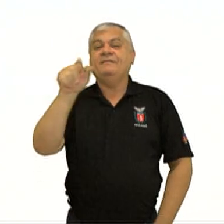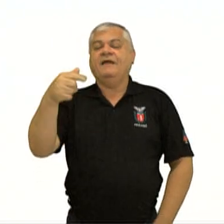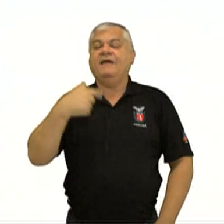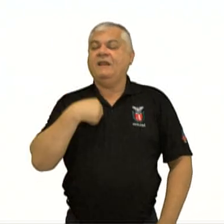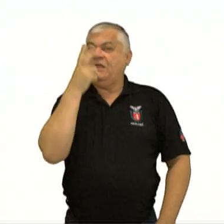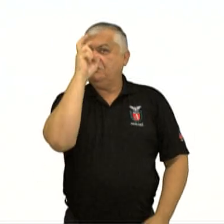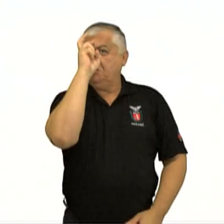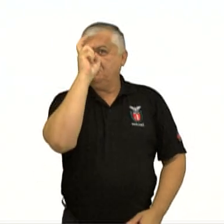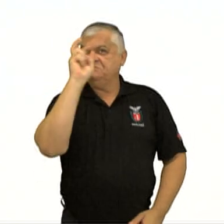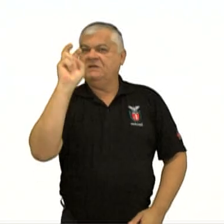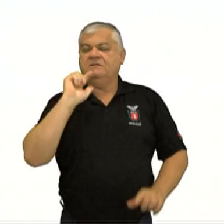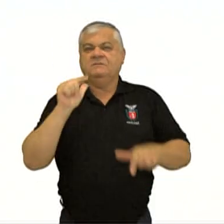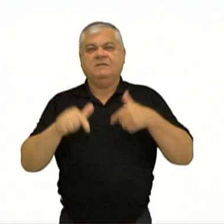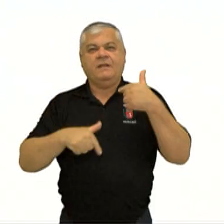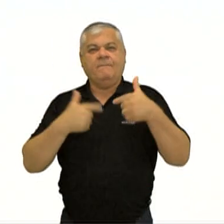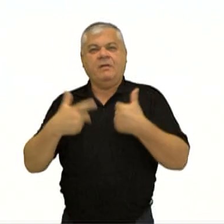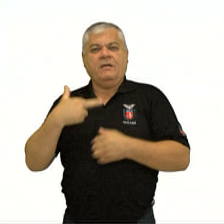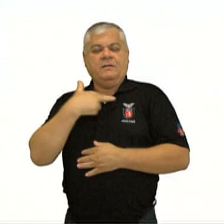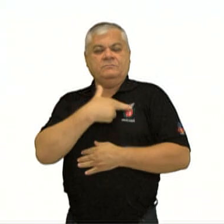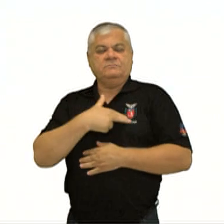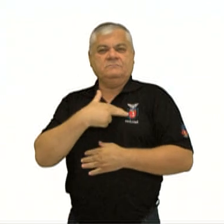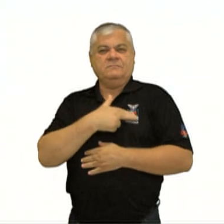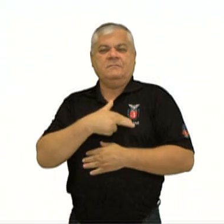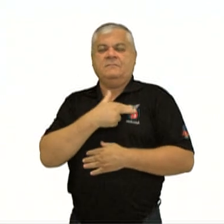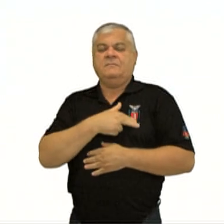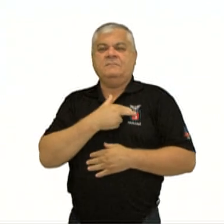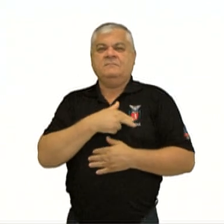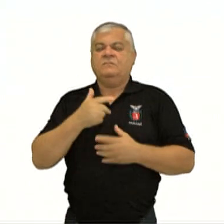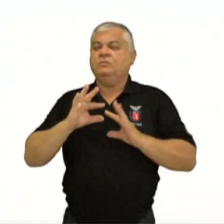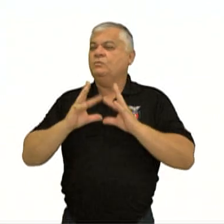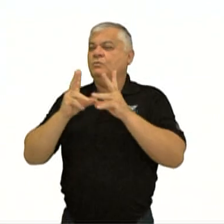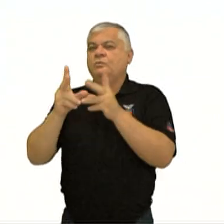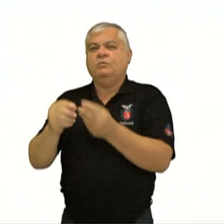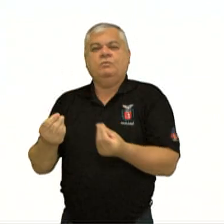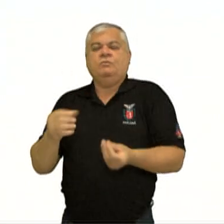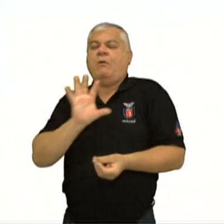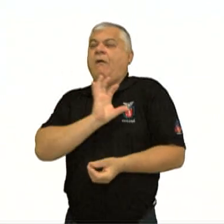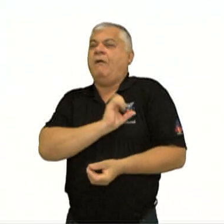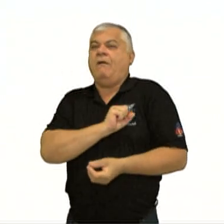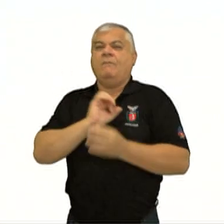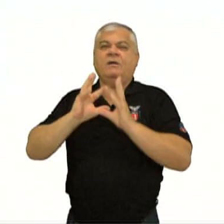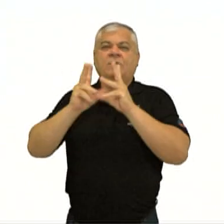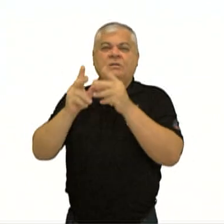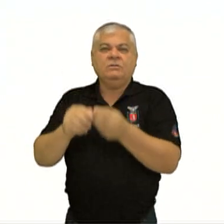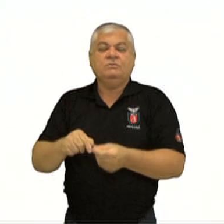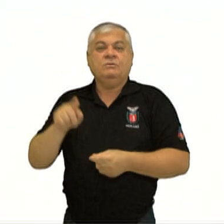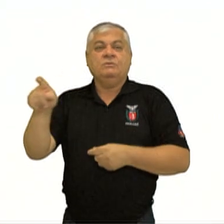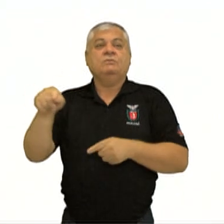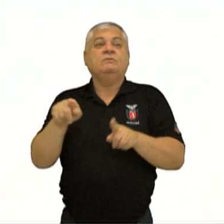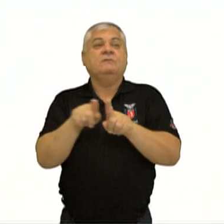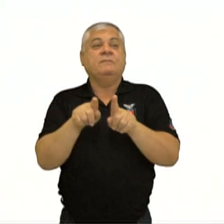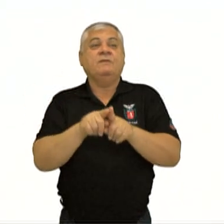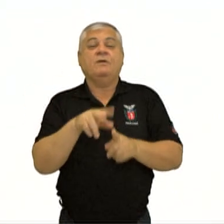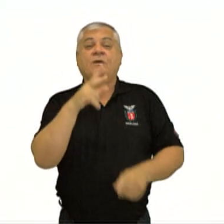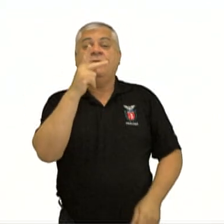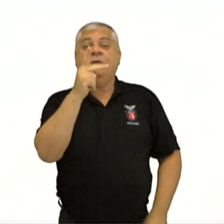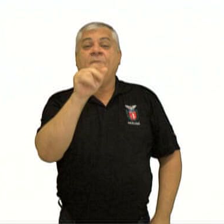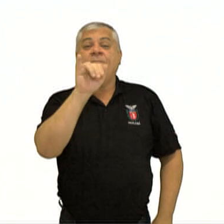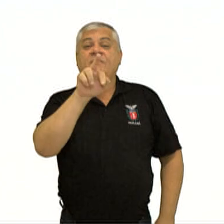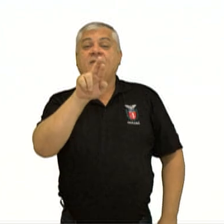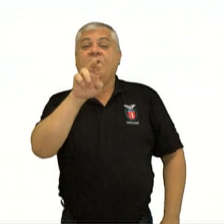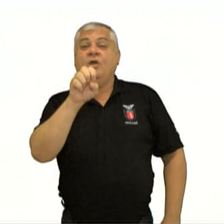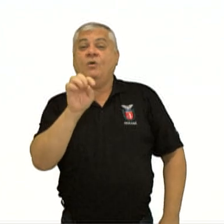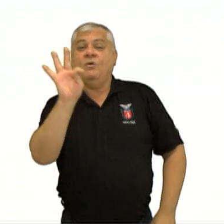serva que trabalha, que é apaixonada, né? Por tudo, que é o grande amor do Pierrot, né? Esse